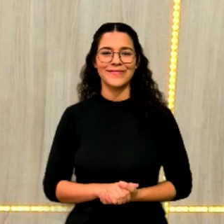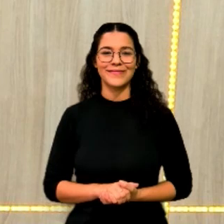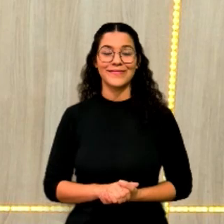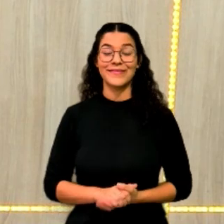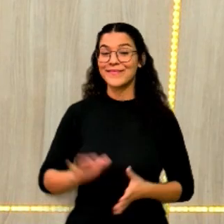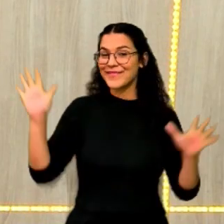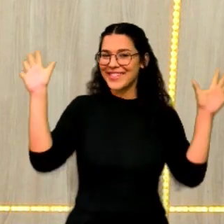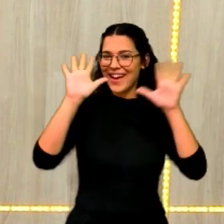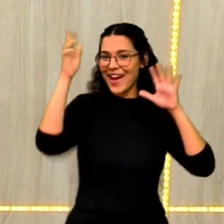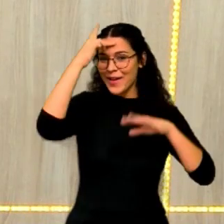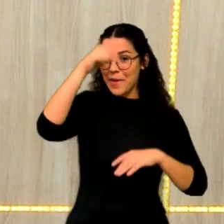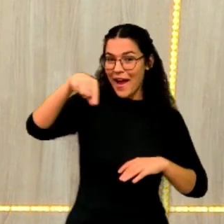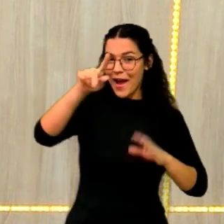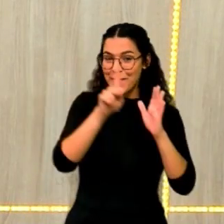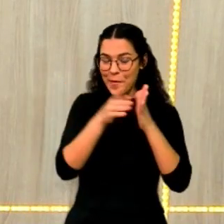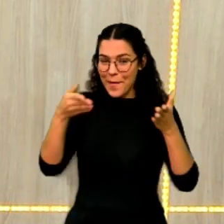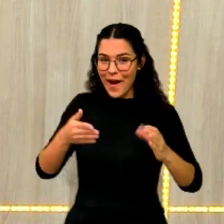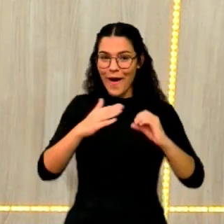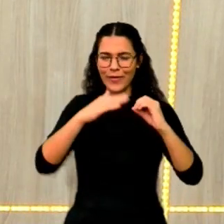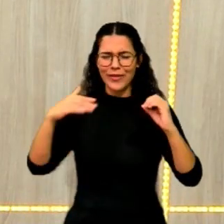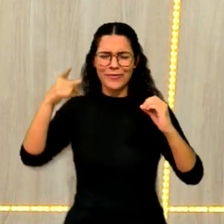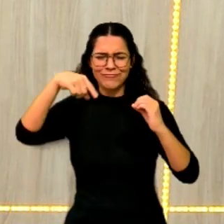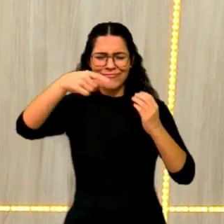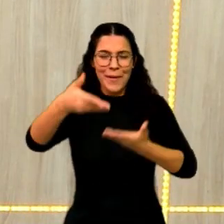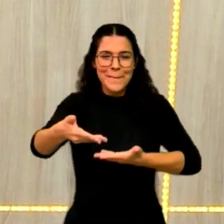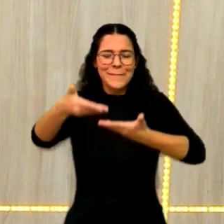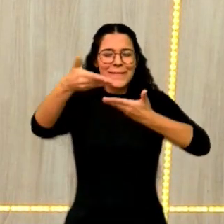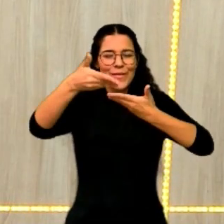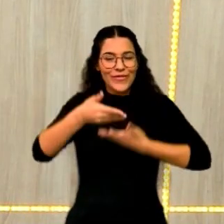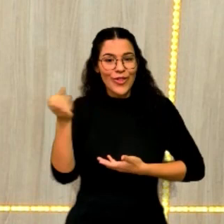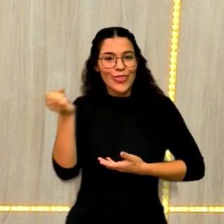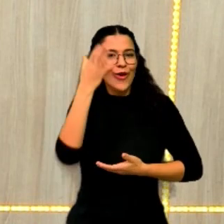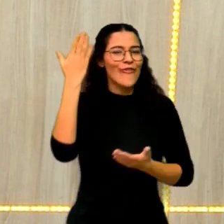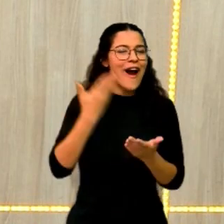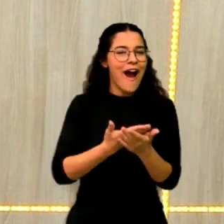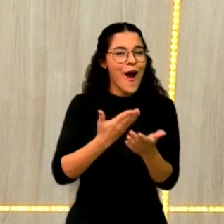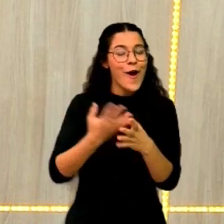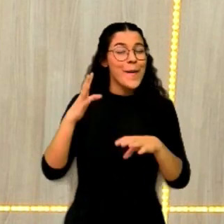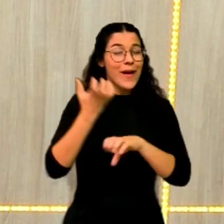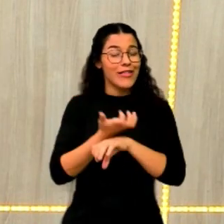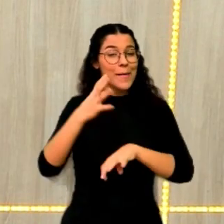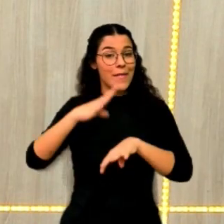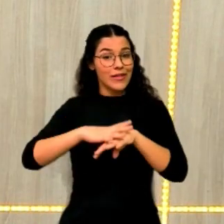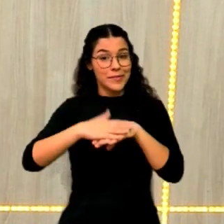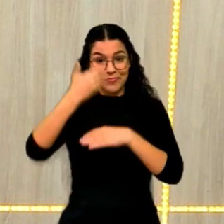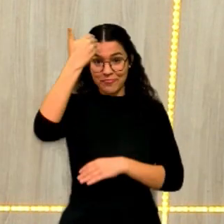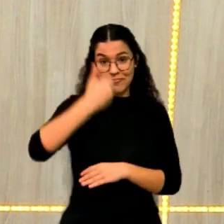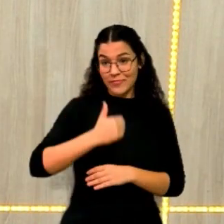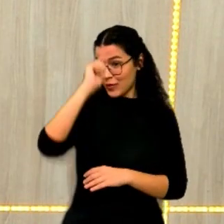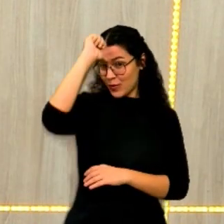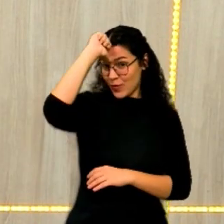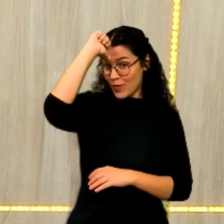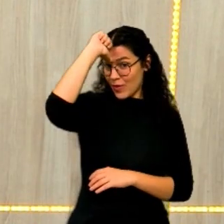Fala, galerinha do OndaTec! Sejam todos muito bem-vindos a mais uma aula de matemática. Professor Wellington Moura, que